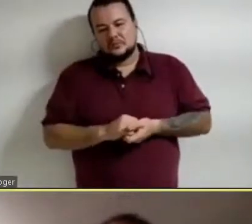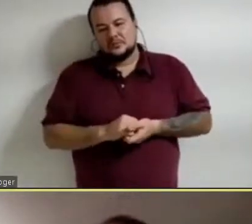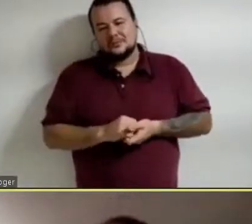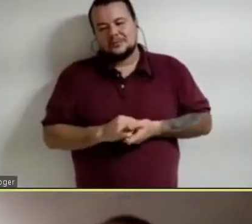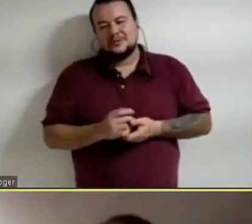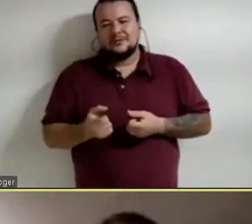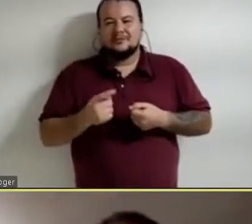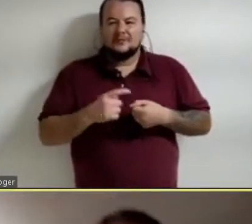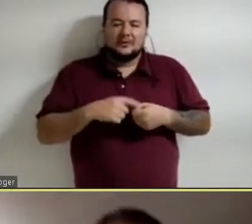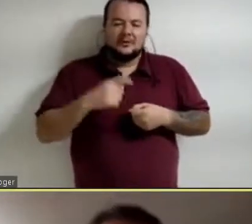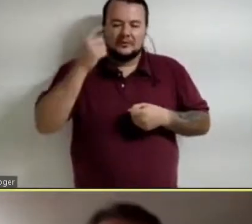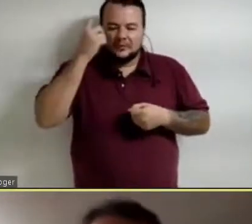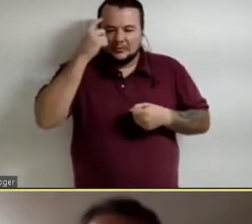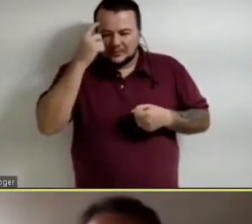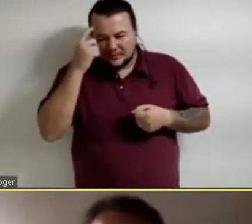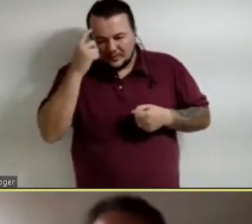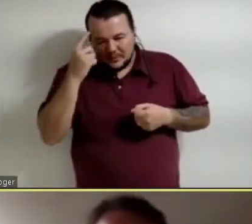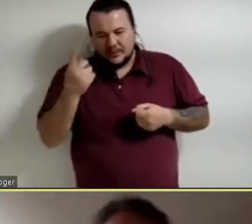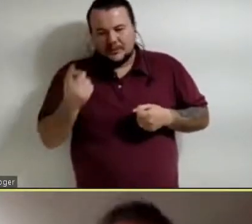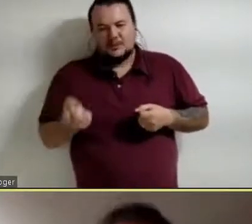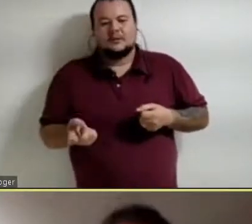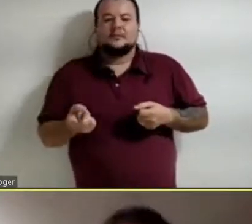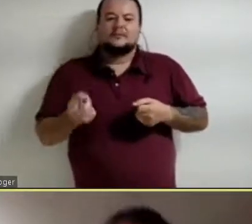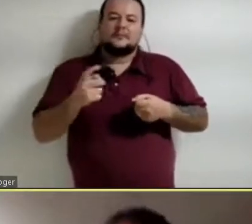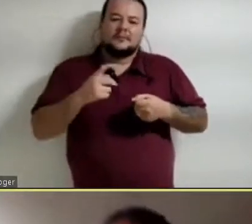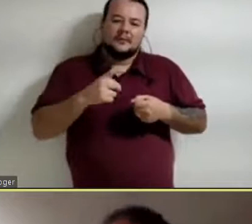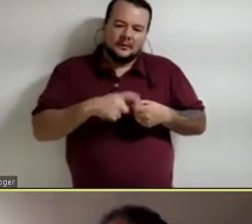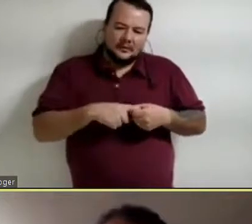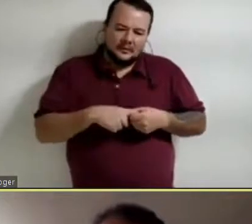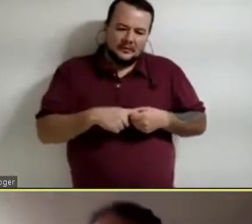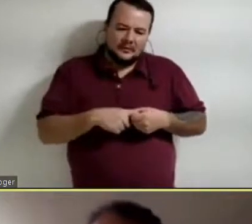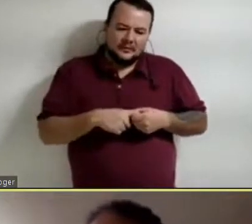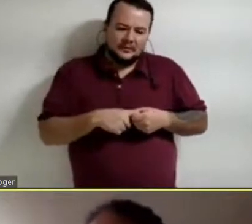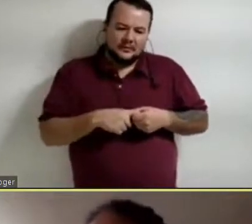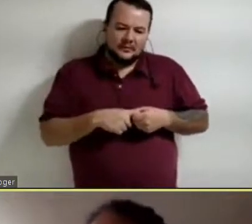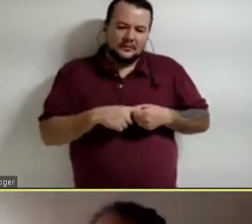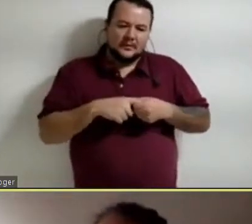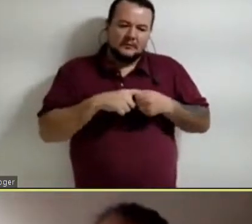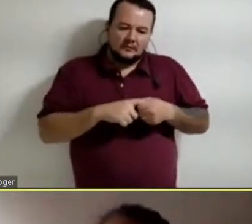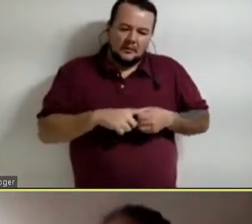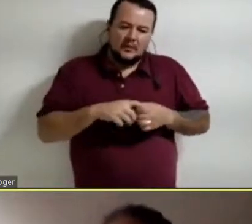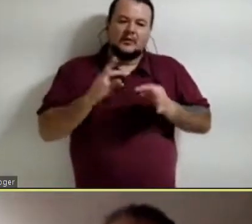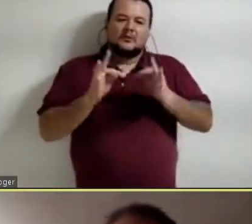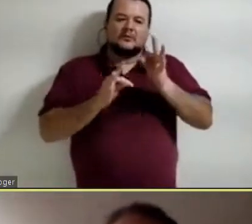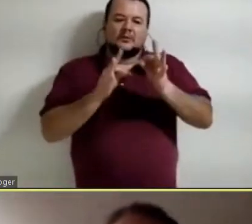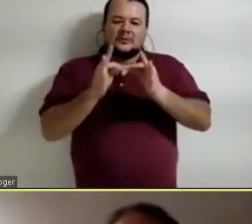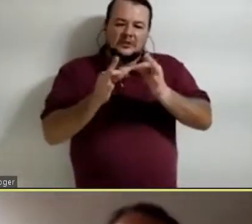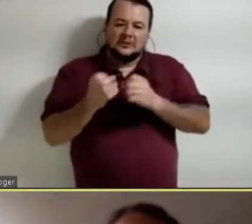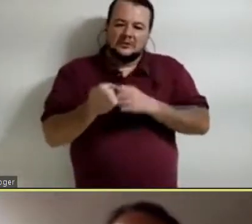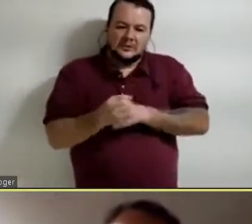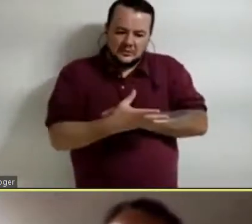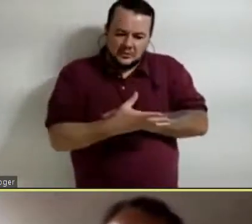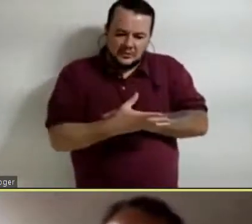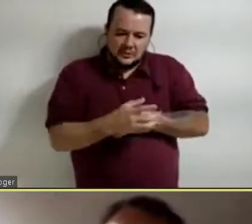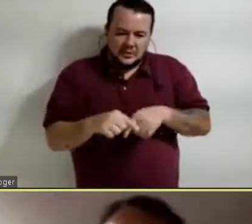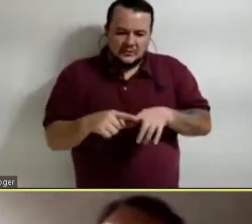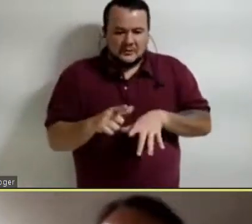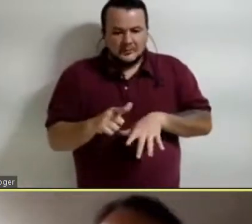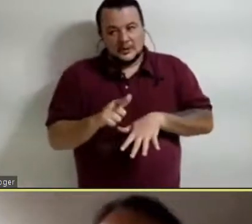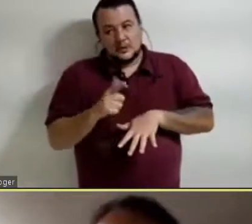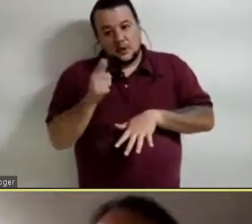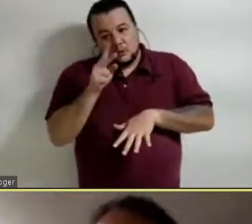incorporar tecnologia contemporânea, etc. E, por outra parte, também,